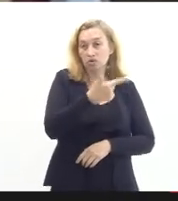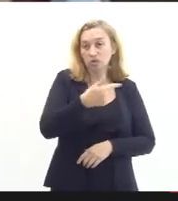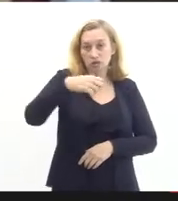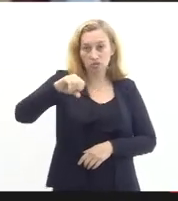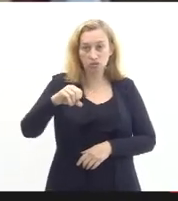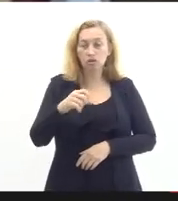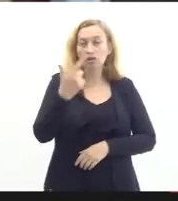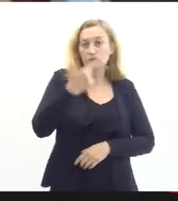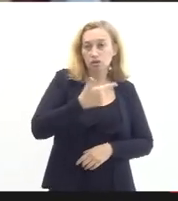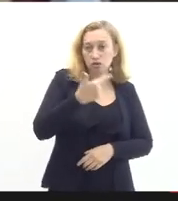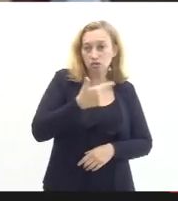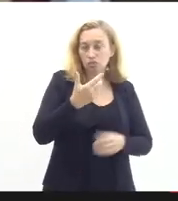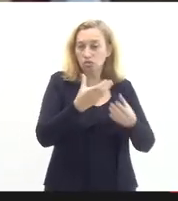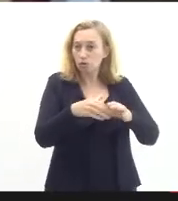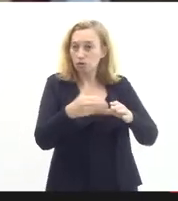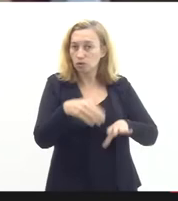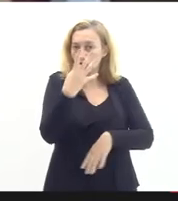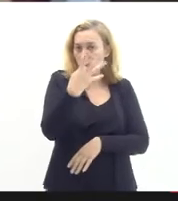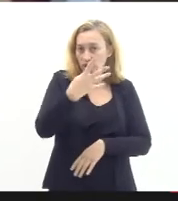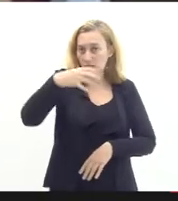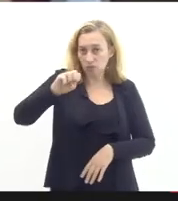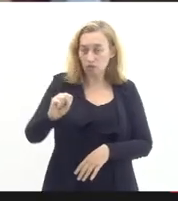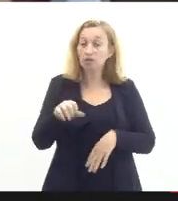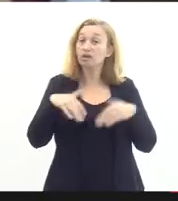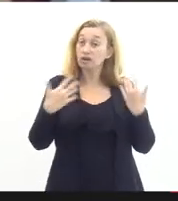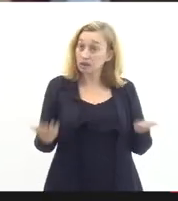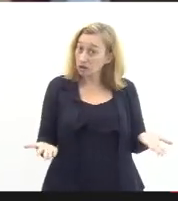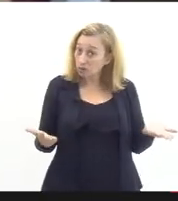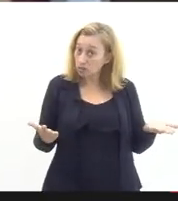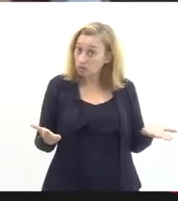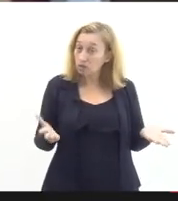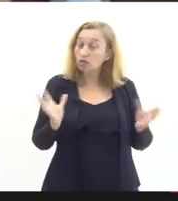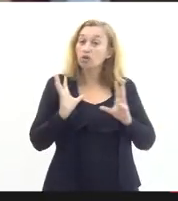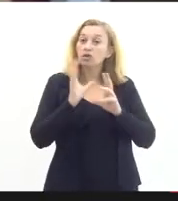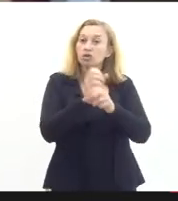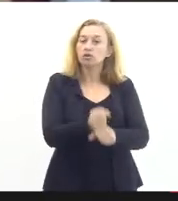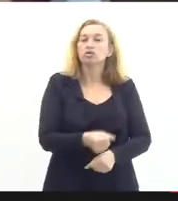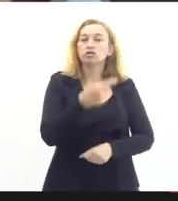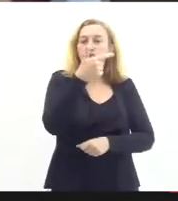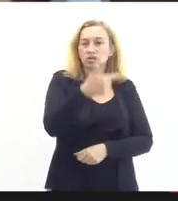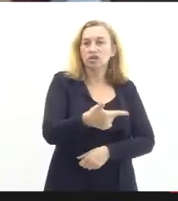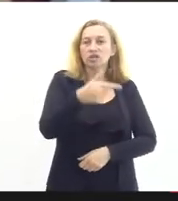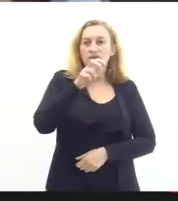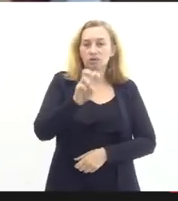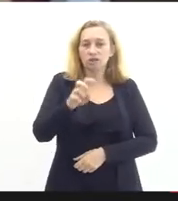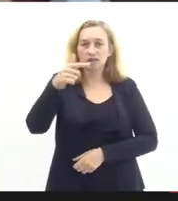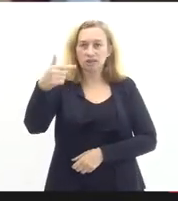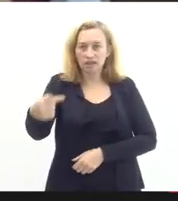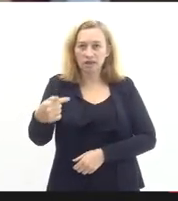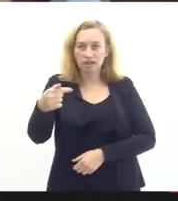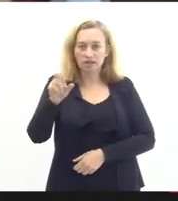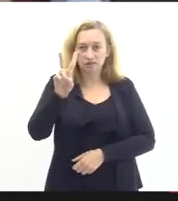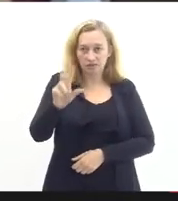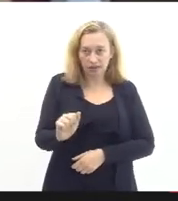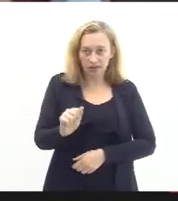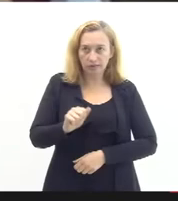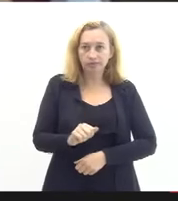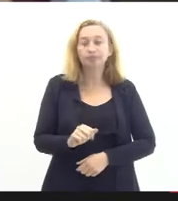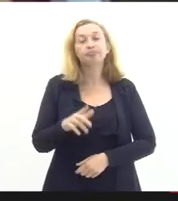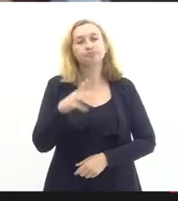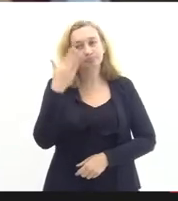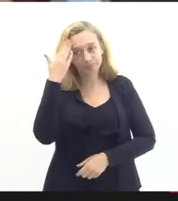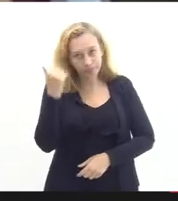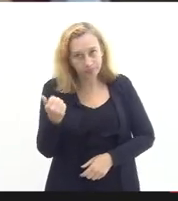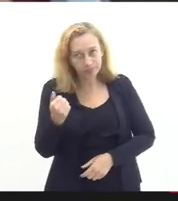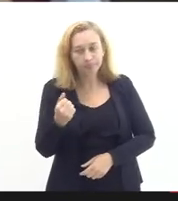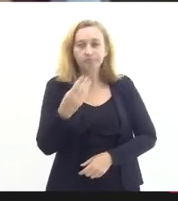e um segundo de 48 então totalizando 257 vagas a gente sabe